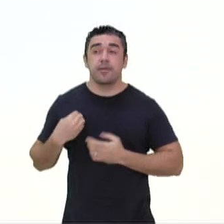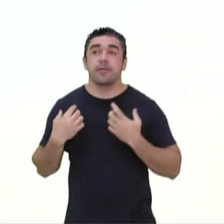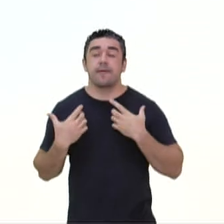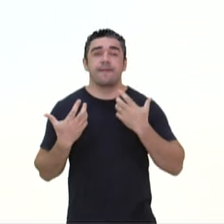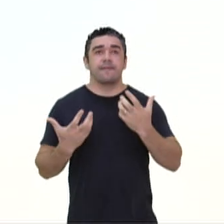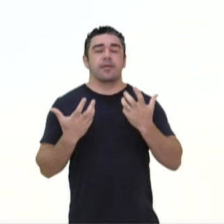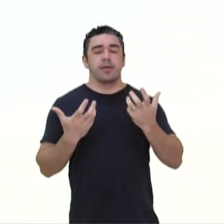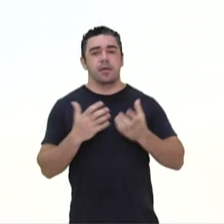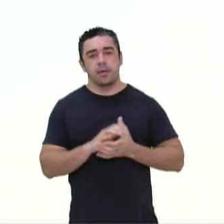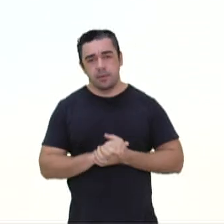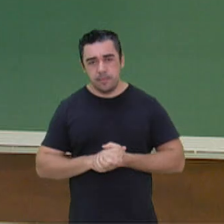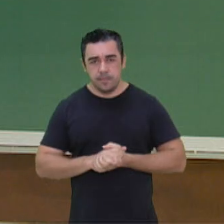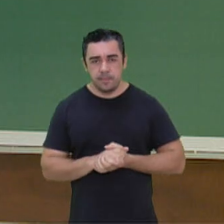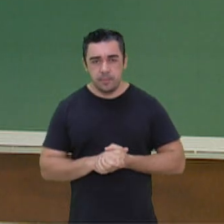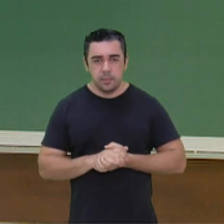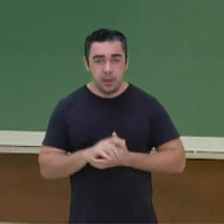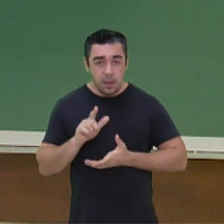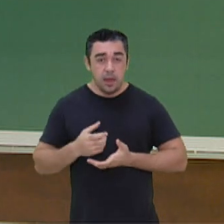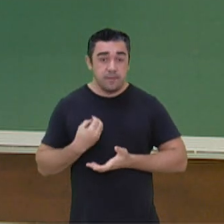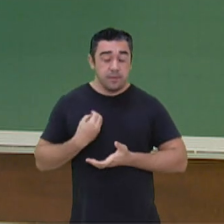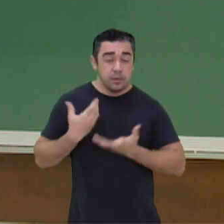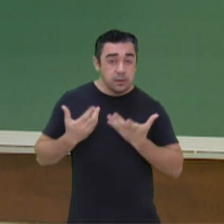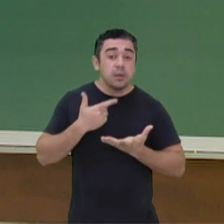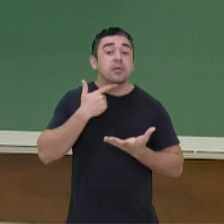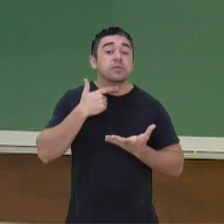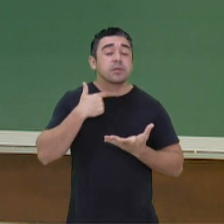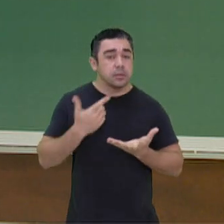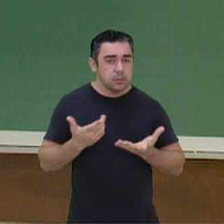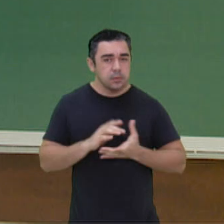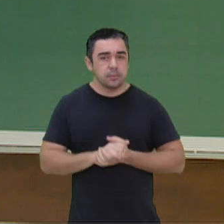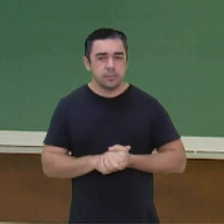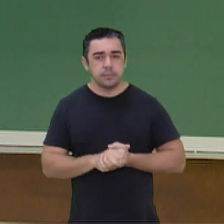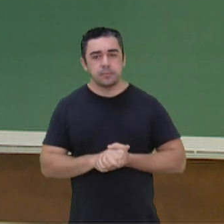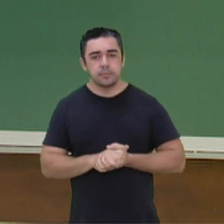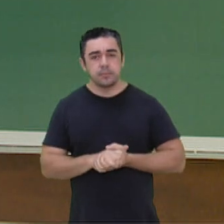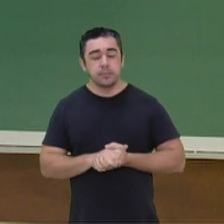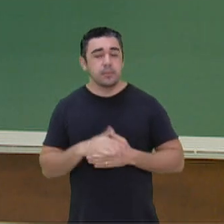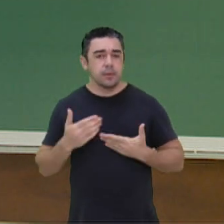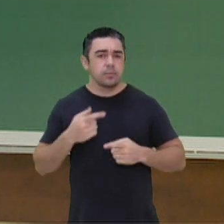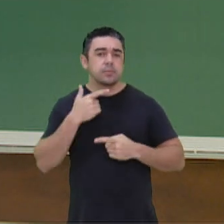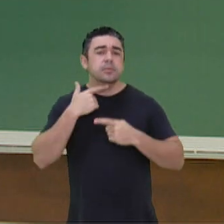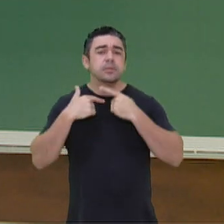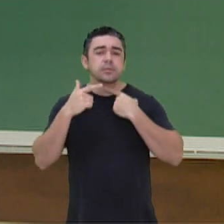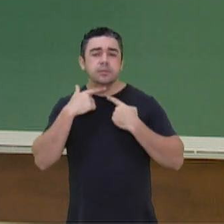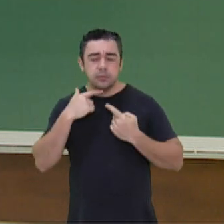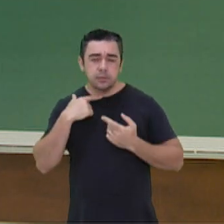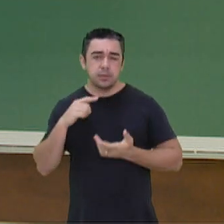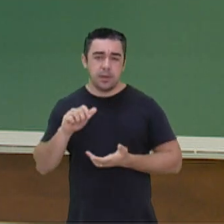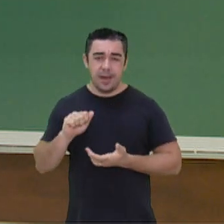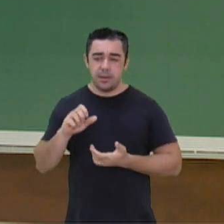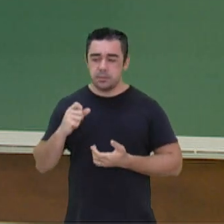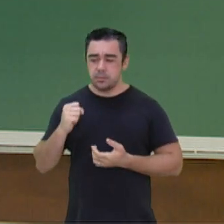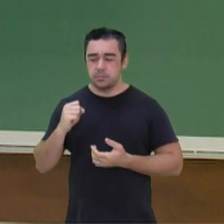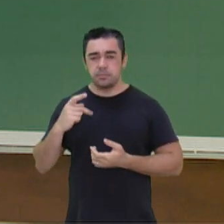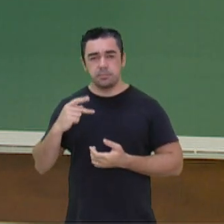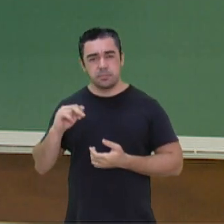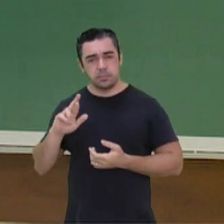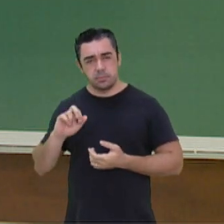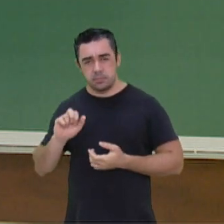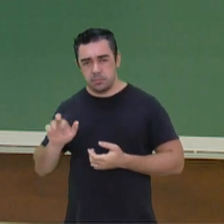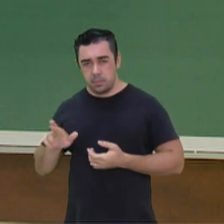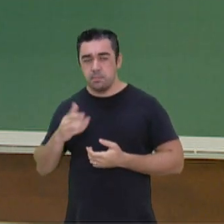seja, a vida que desejava. Ok? Então, com desejo, esse aspirar, pede a